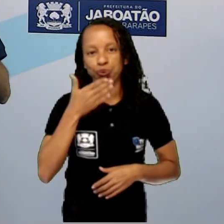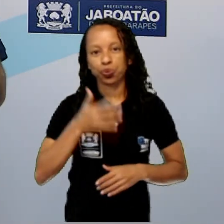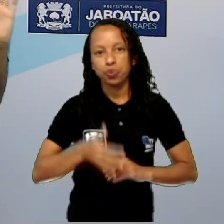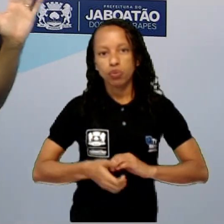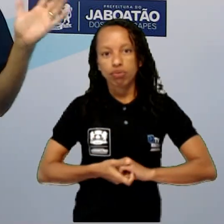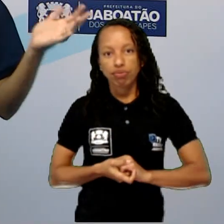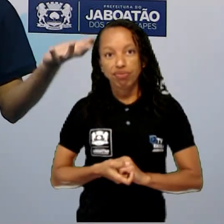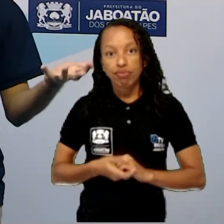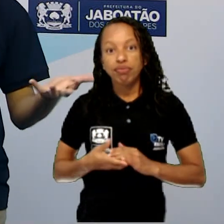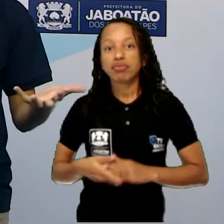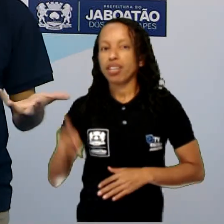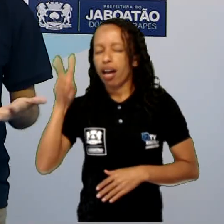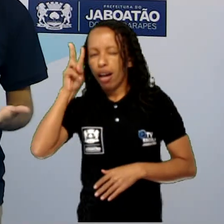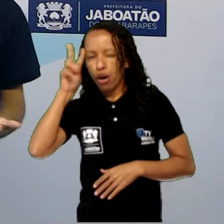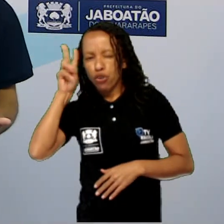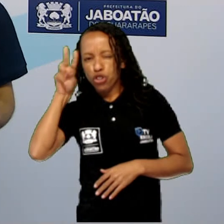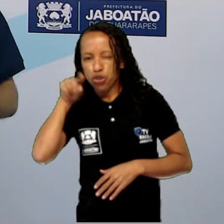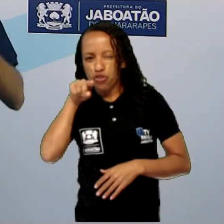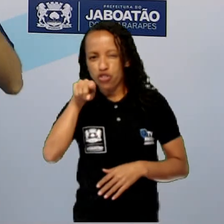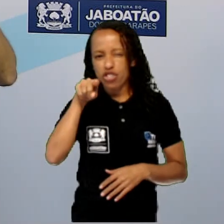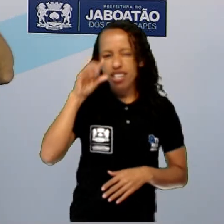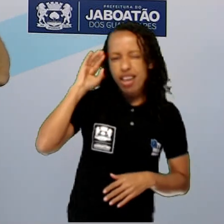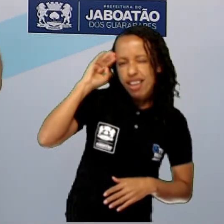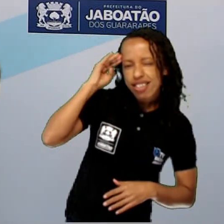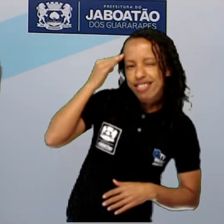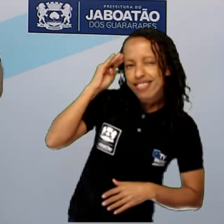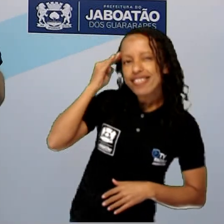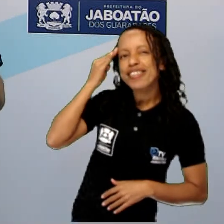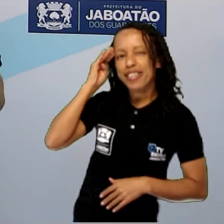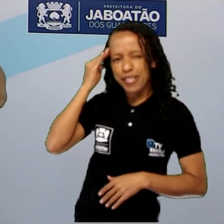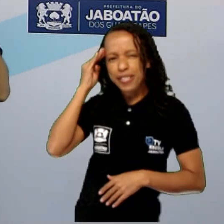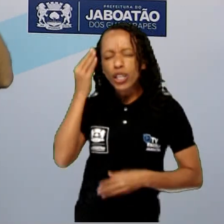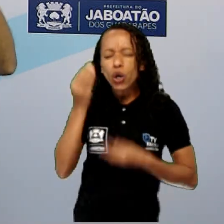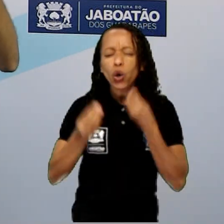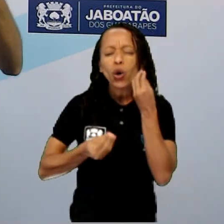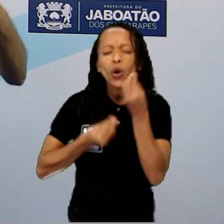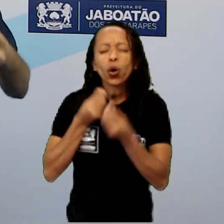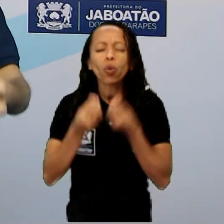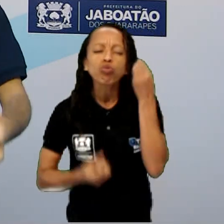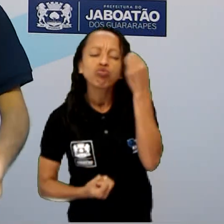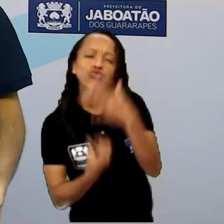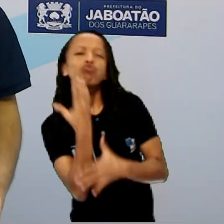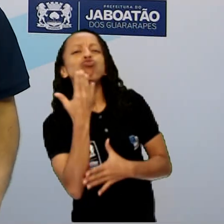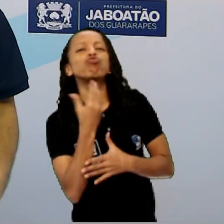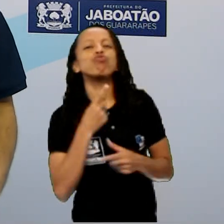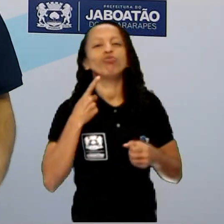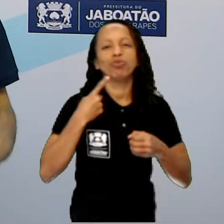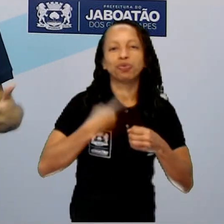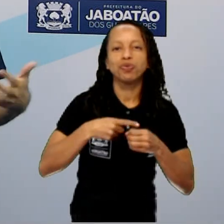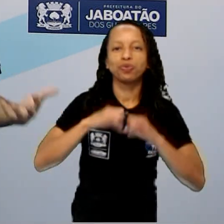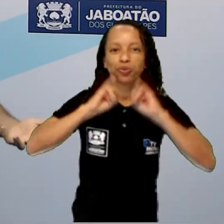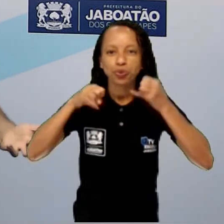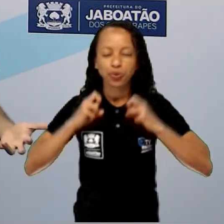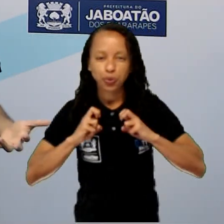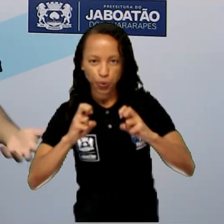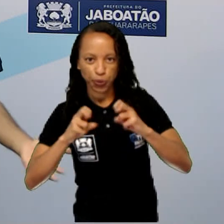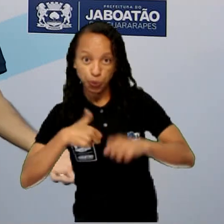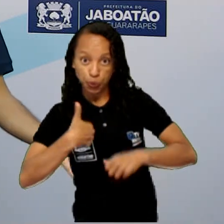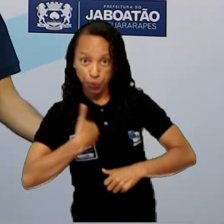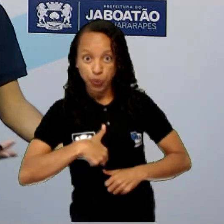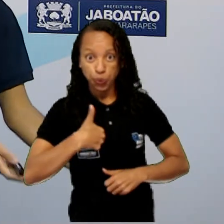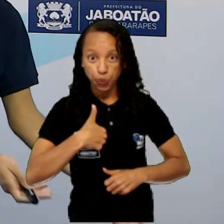Tô fazendo uma história aí pra você, pra você entender como é que surgiu a cidade de Jabotão. Primeiro